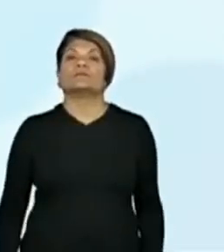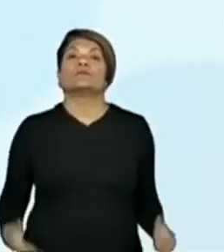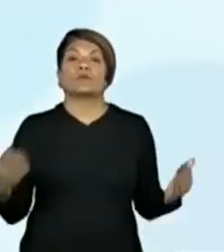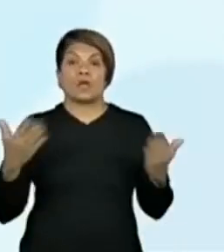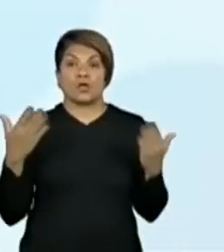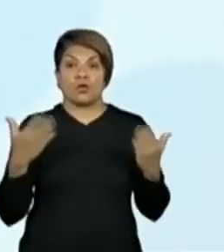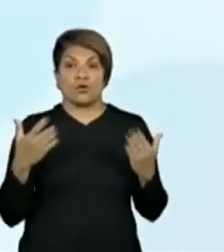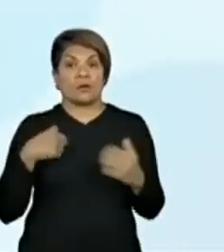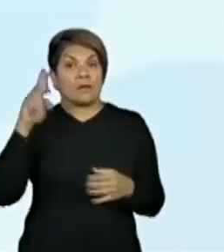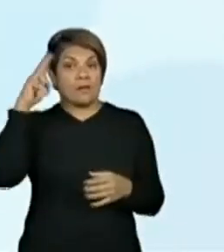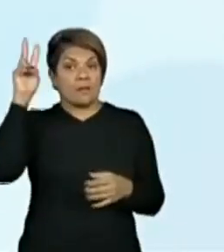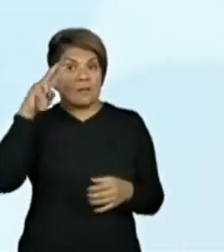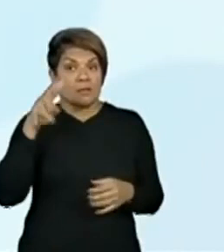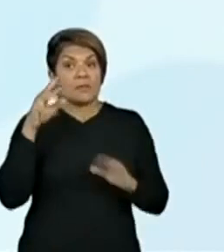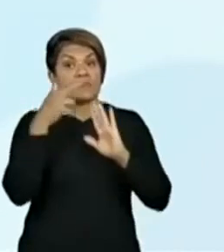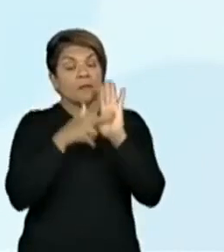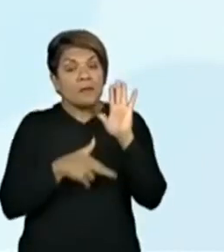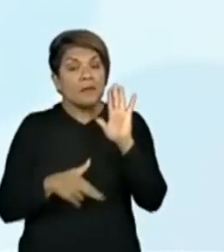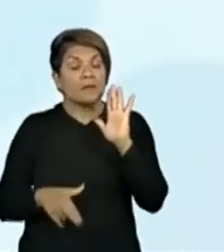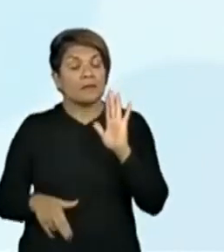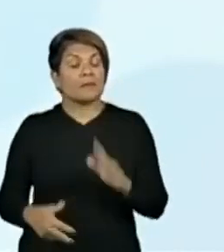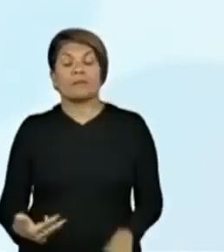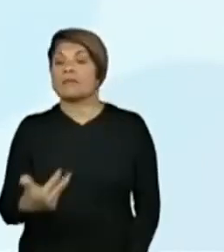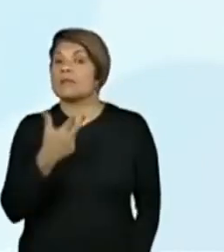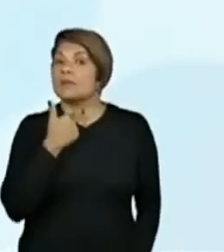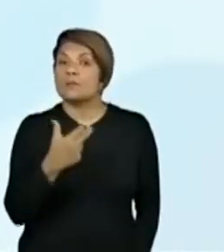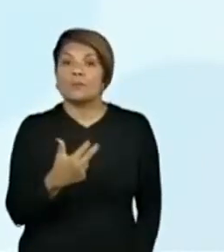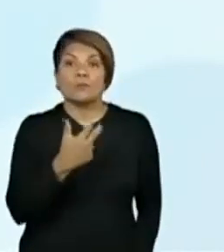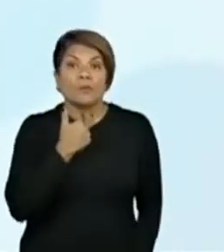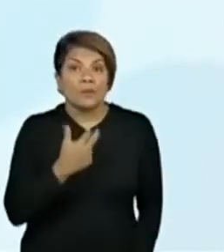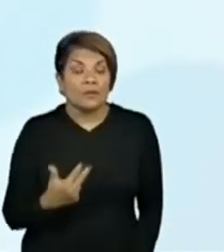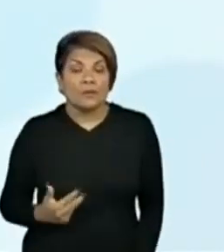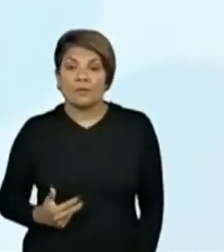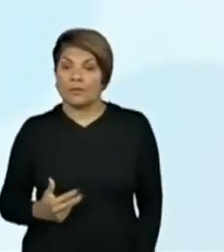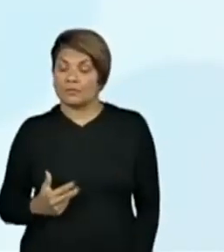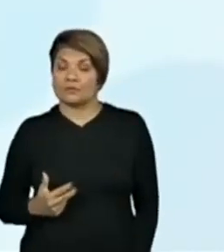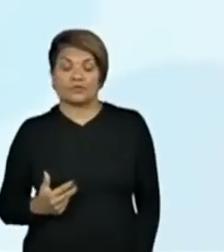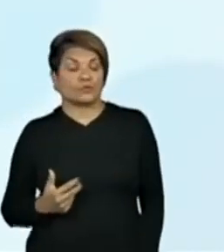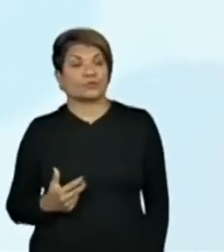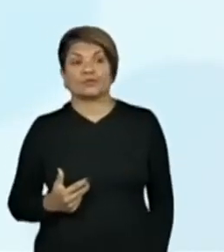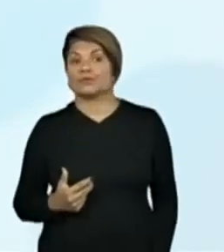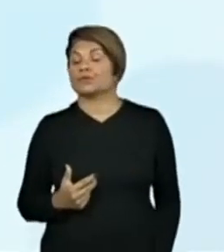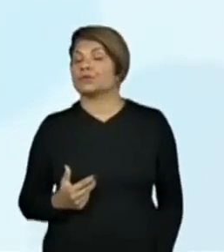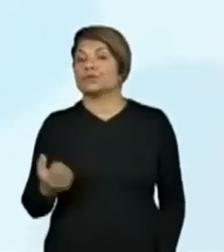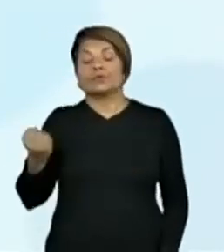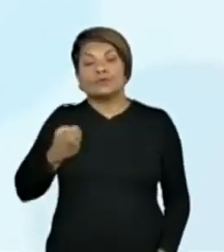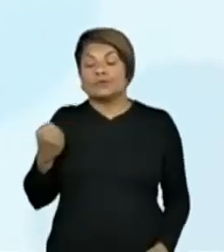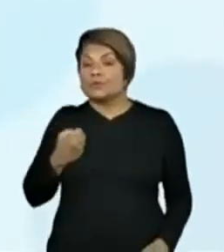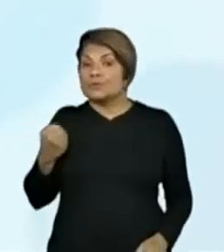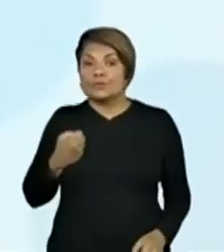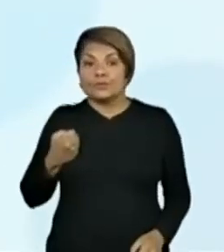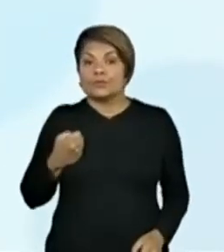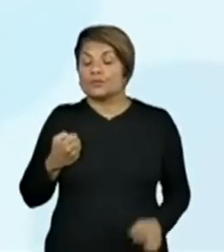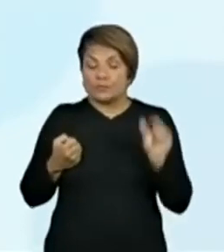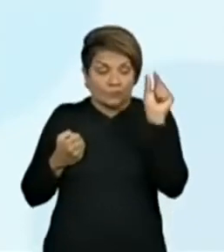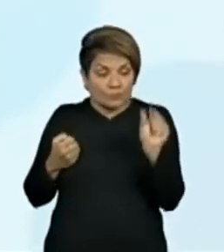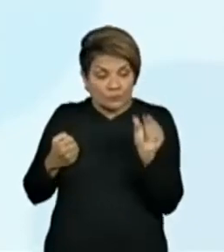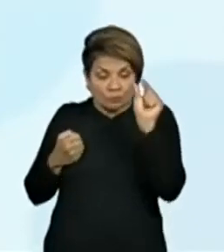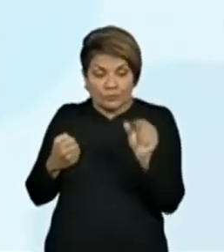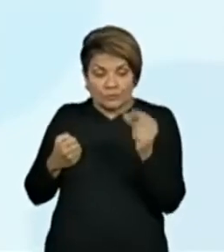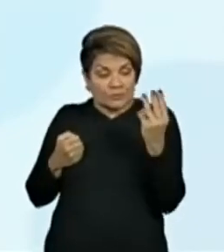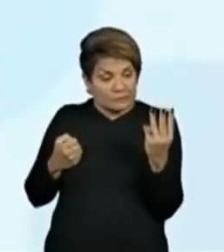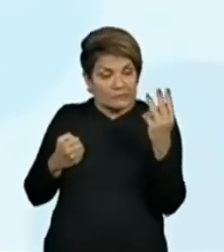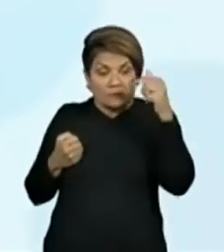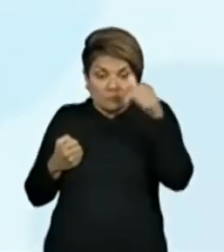lembra da regra. Não pode... Mudar a ordem. a ordem do número da primeira cartela, tá bom?